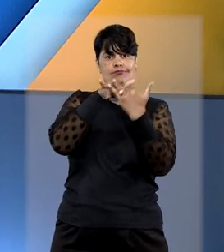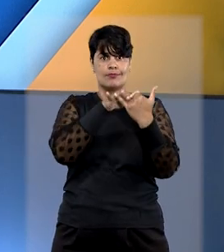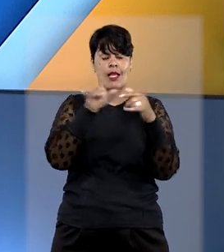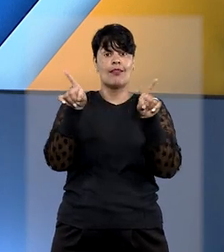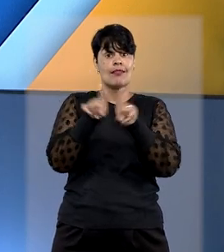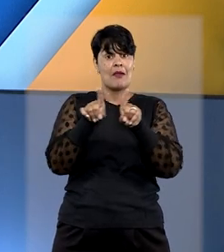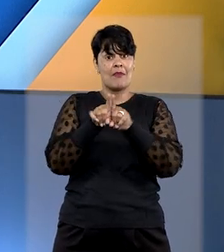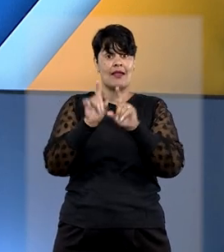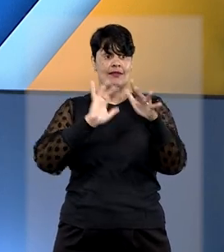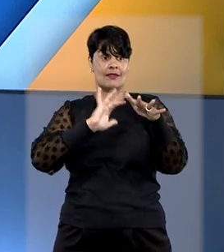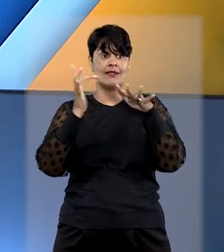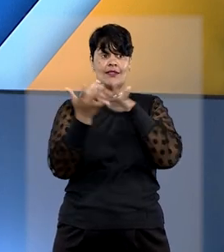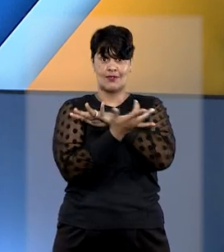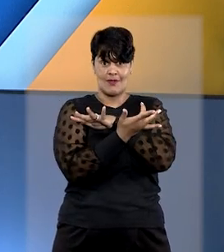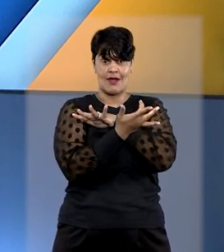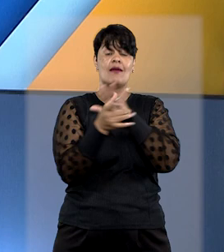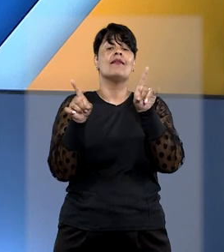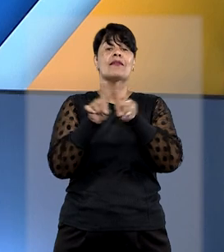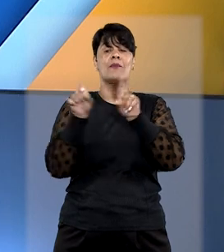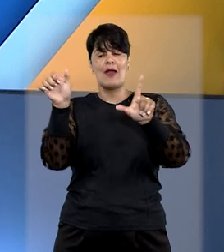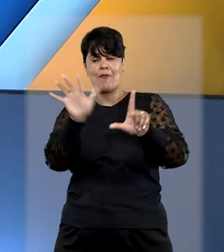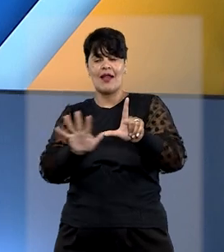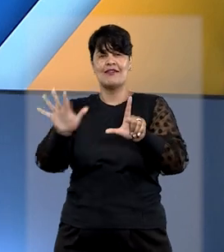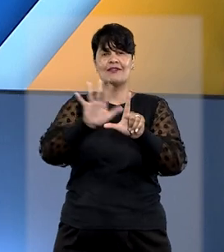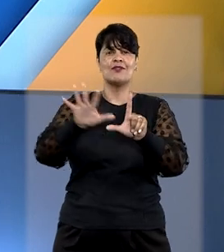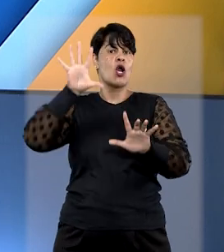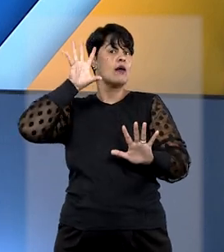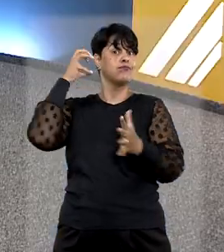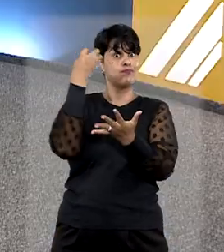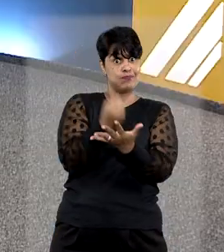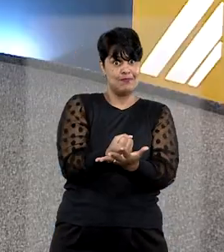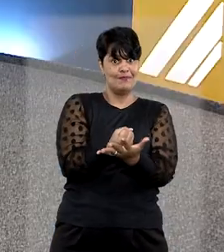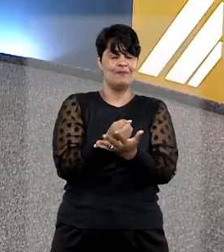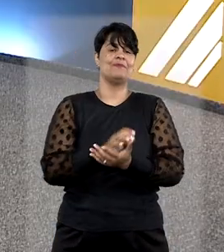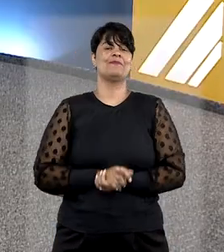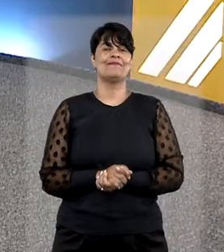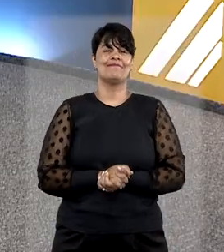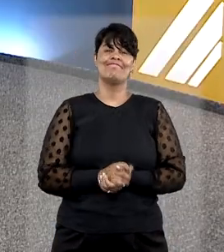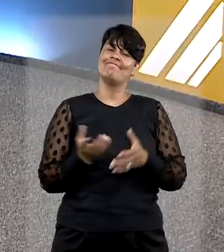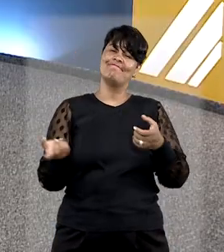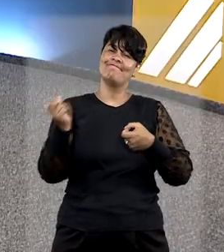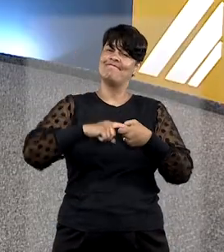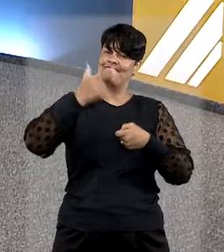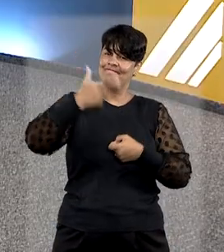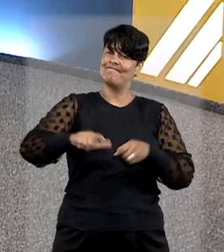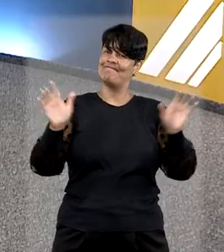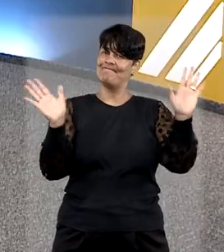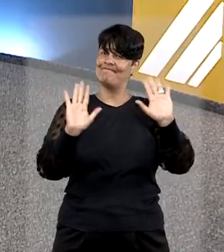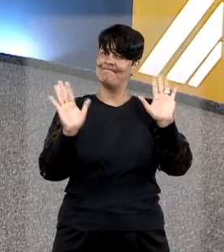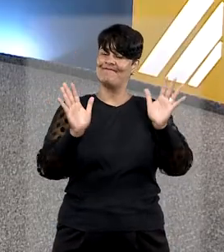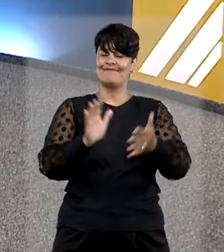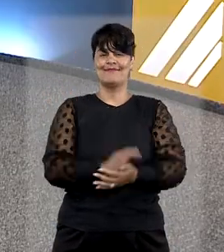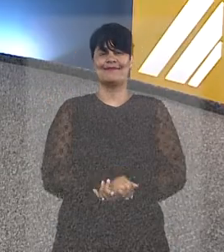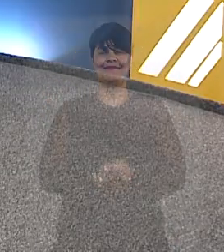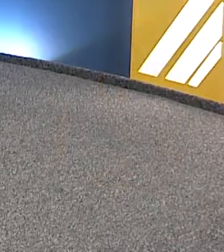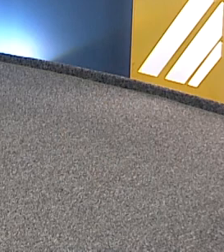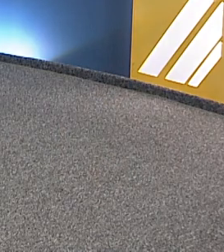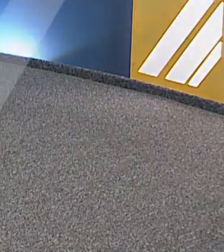nas redes sociais e nas plataformas de podcast. A gente volta semana que vem. Tchau!